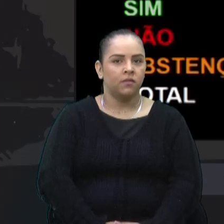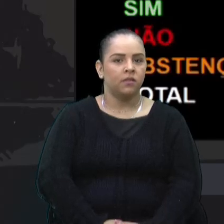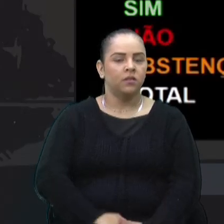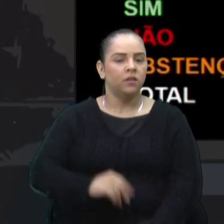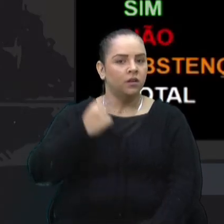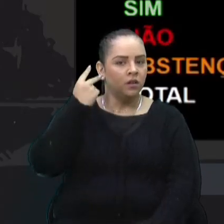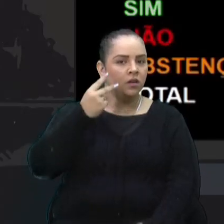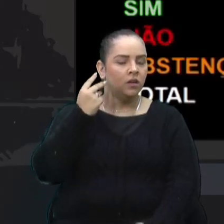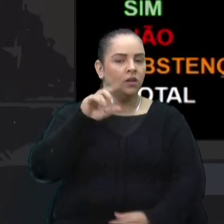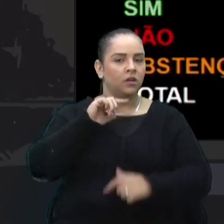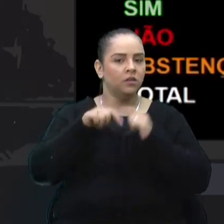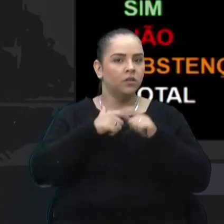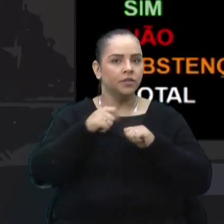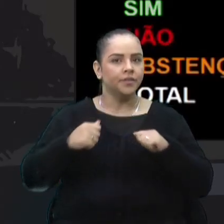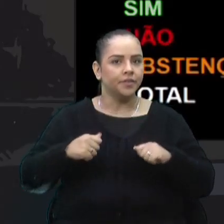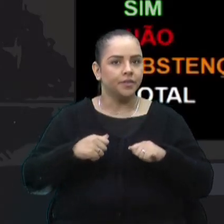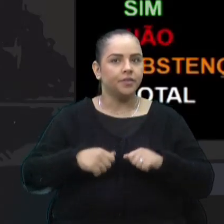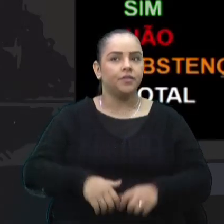vereador Daneluz?